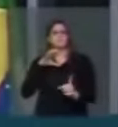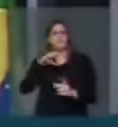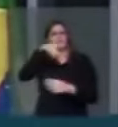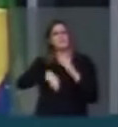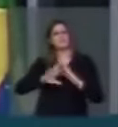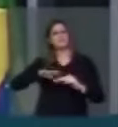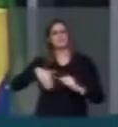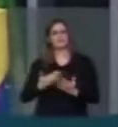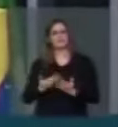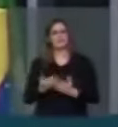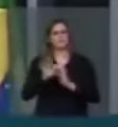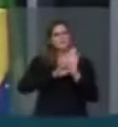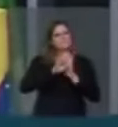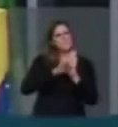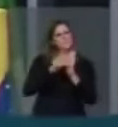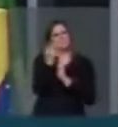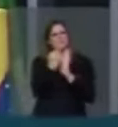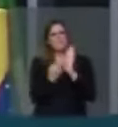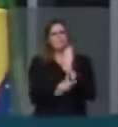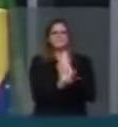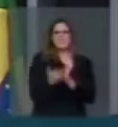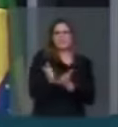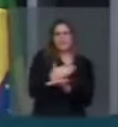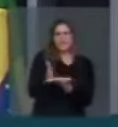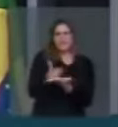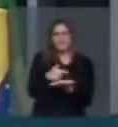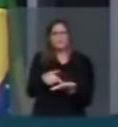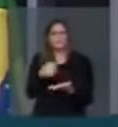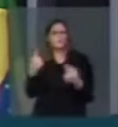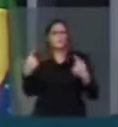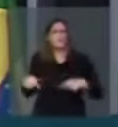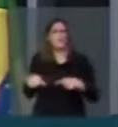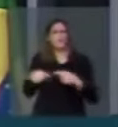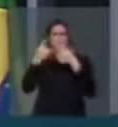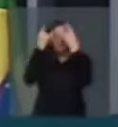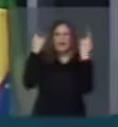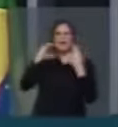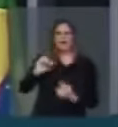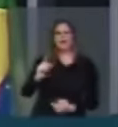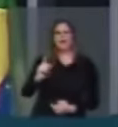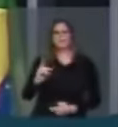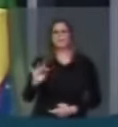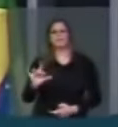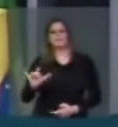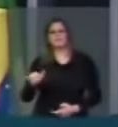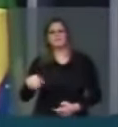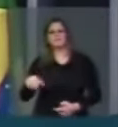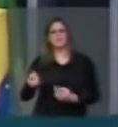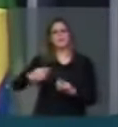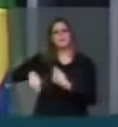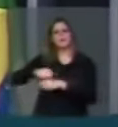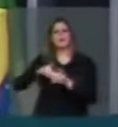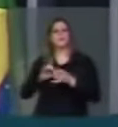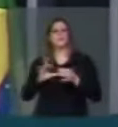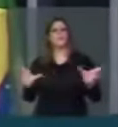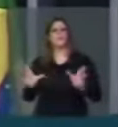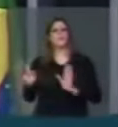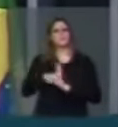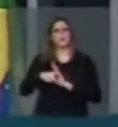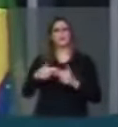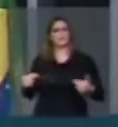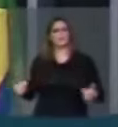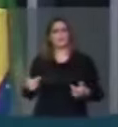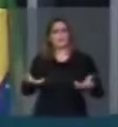onde, com textos e gravuras, os livros condenam o capitalismo, o livre mercado e a propriedade privada e